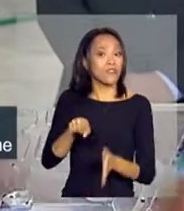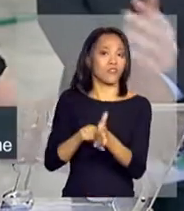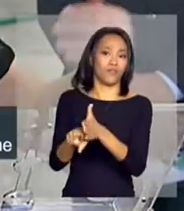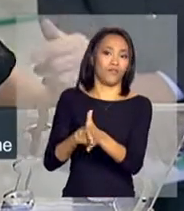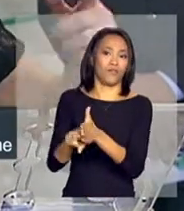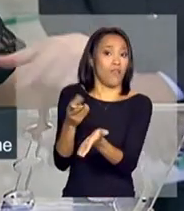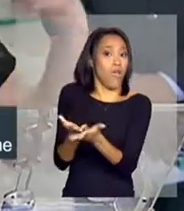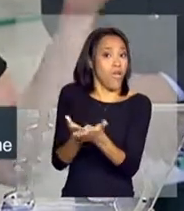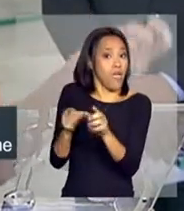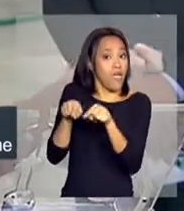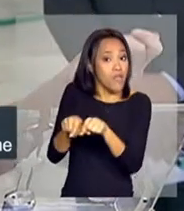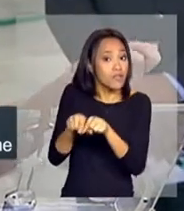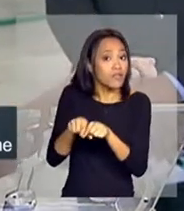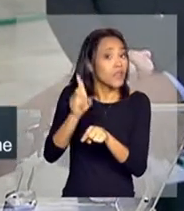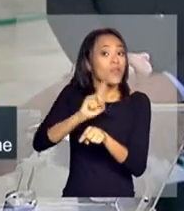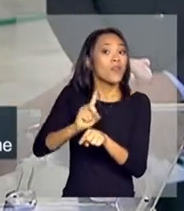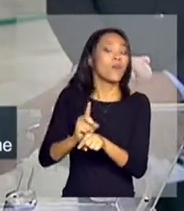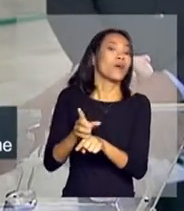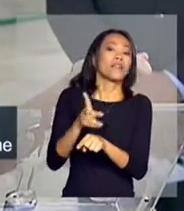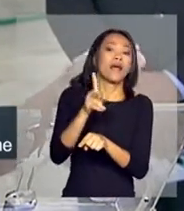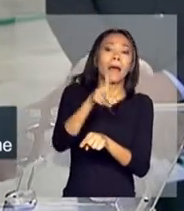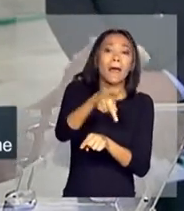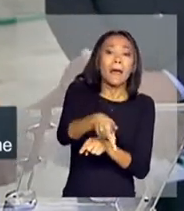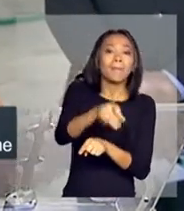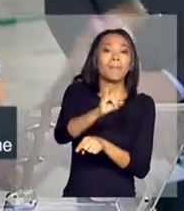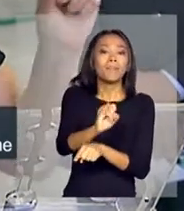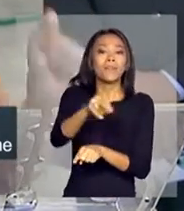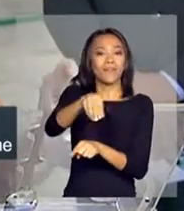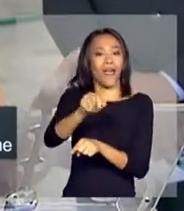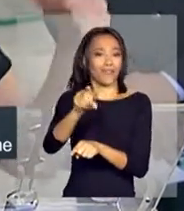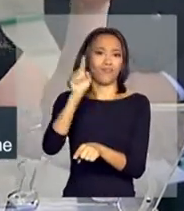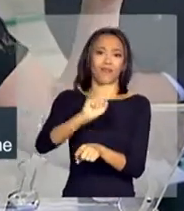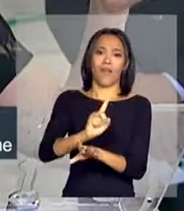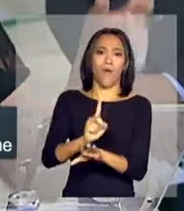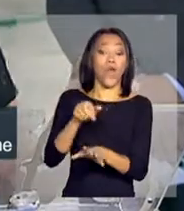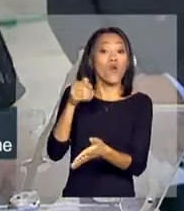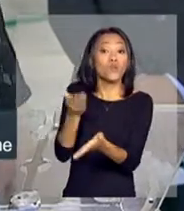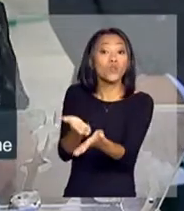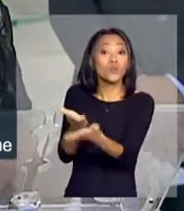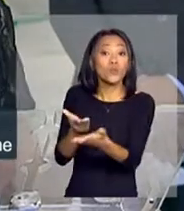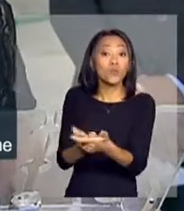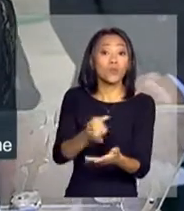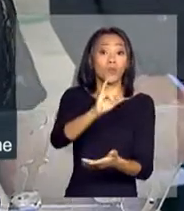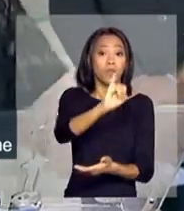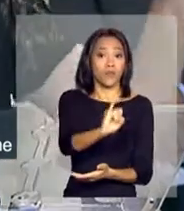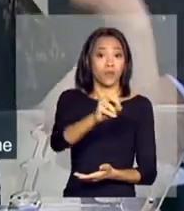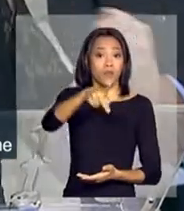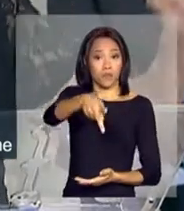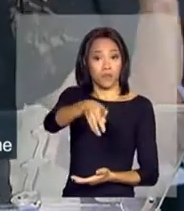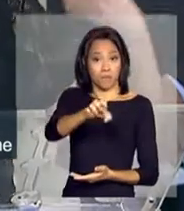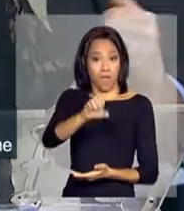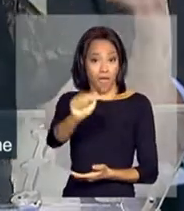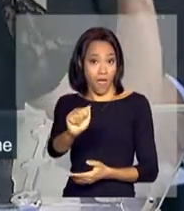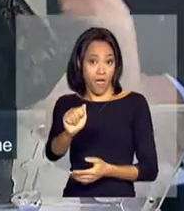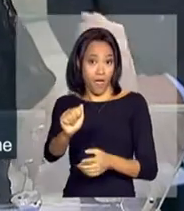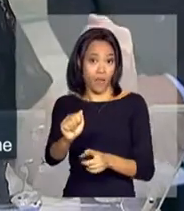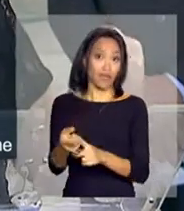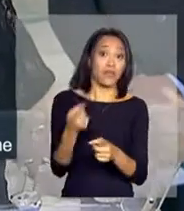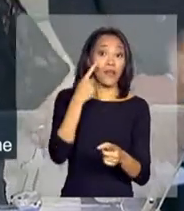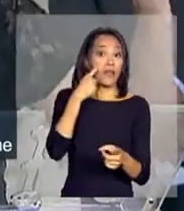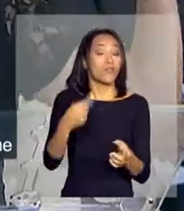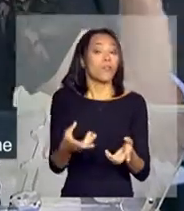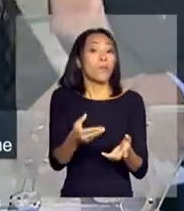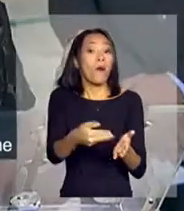que foi feito, isso não são dados da PNAD, tá? O estudo que o IPEA fez em cima dos dados da